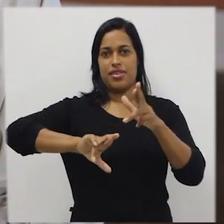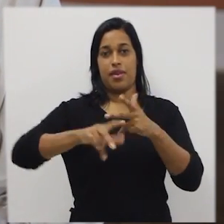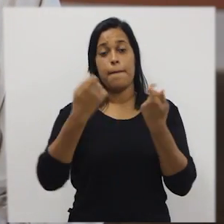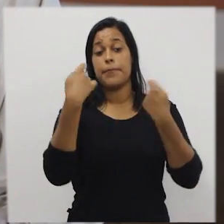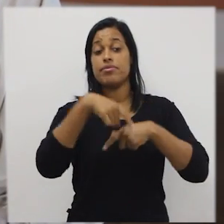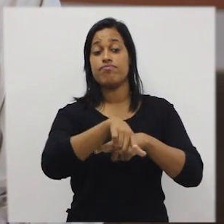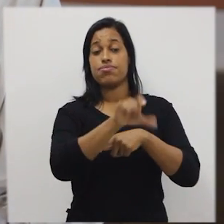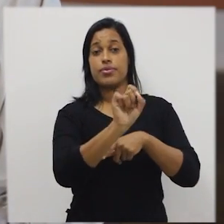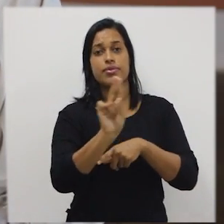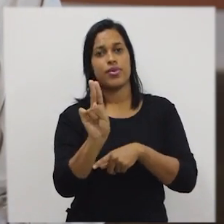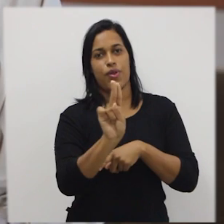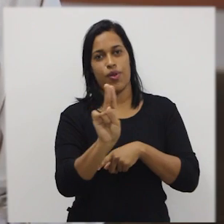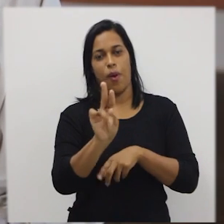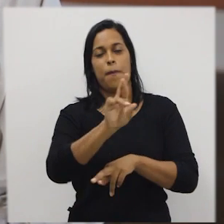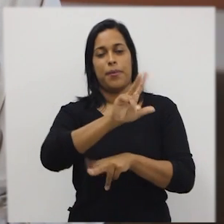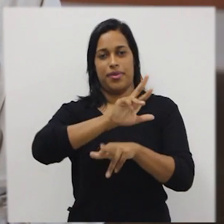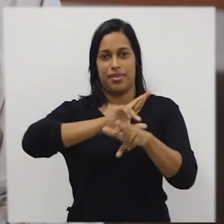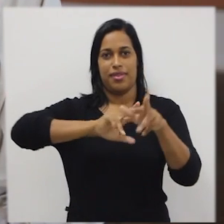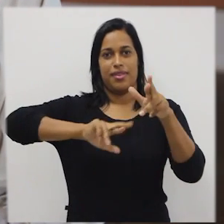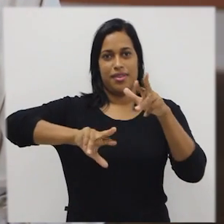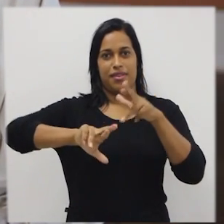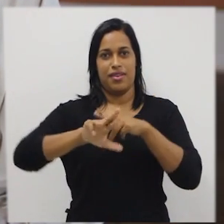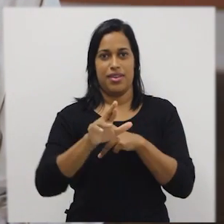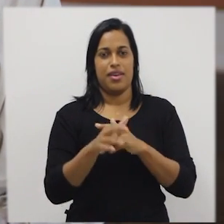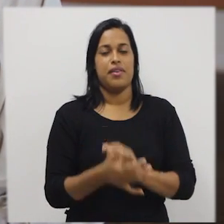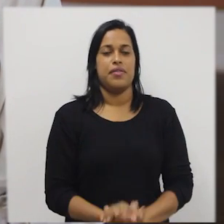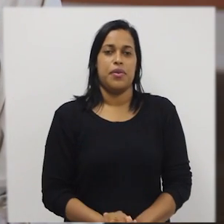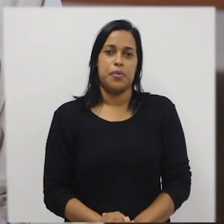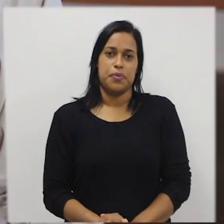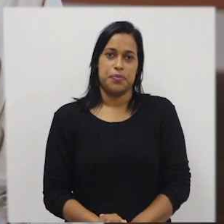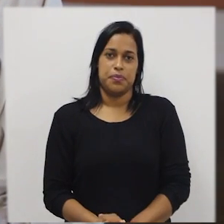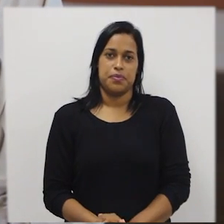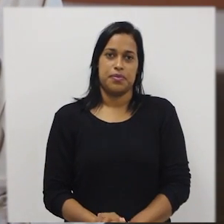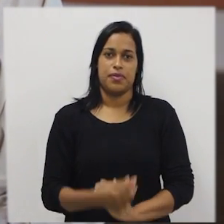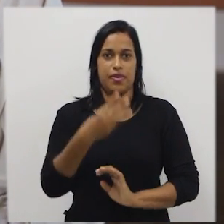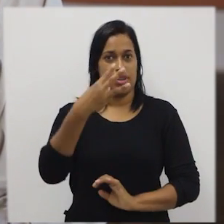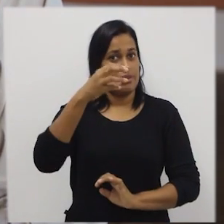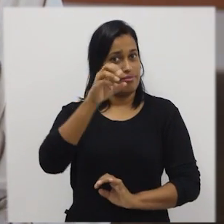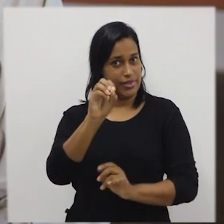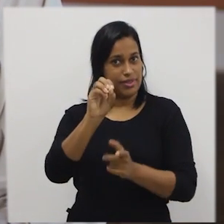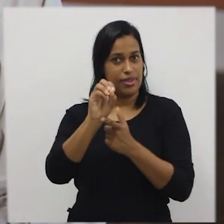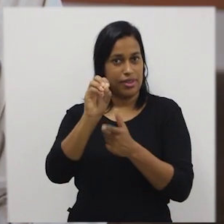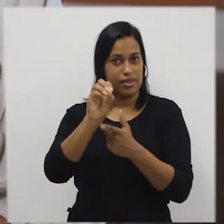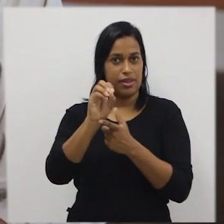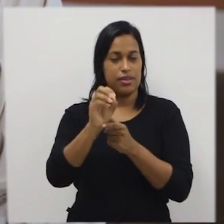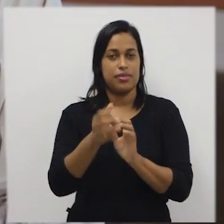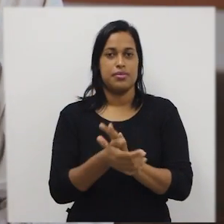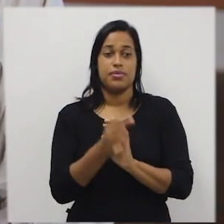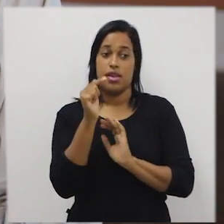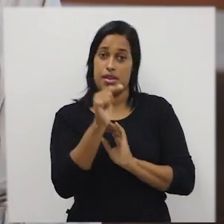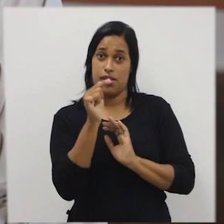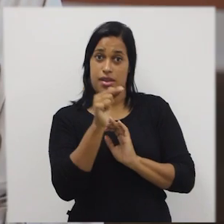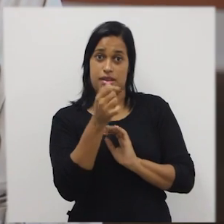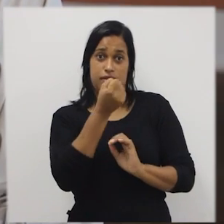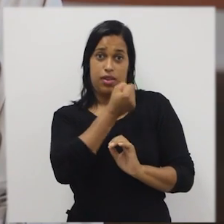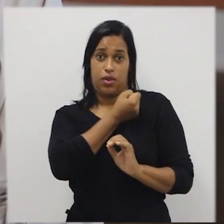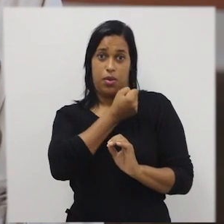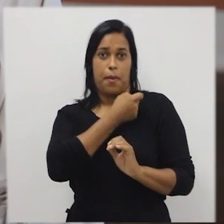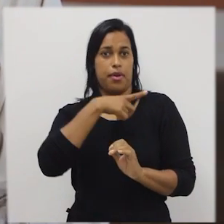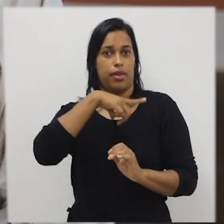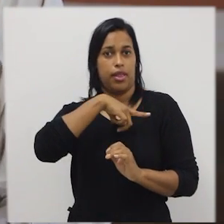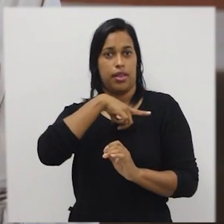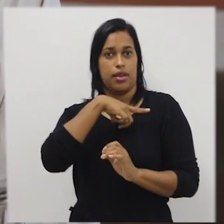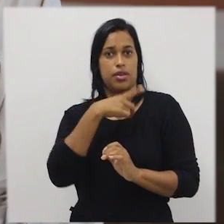nome da variável que vai ser lida. Neste algoritmo que se segue, nós temos